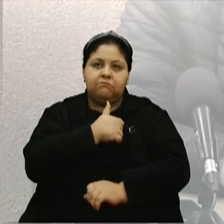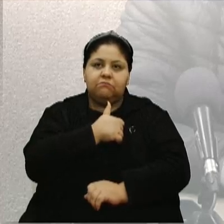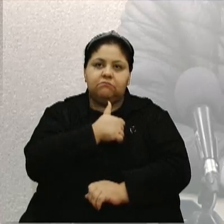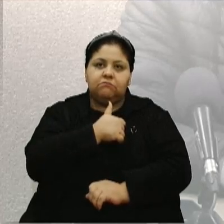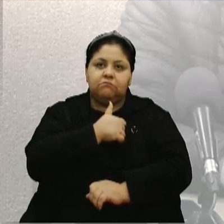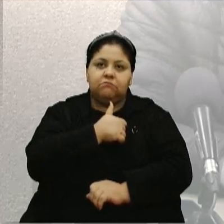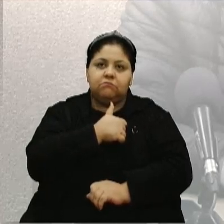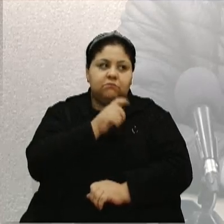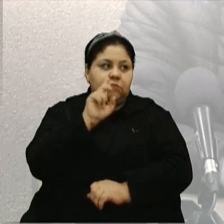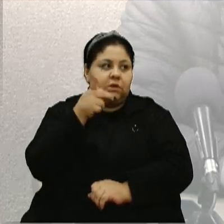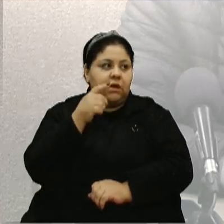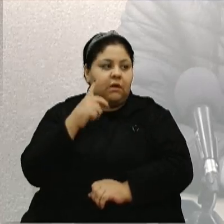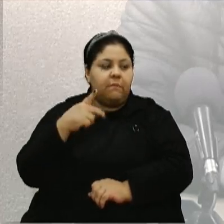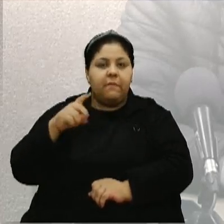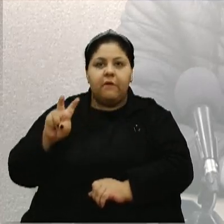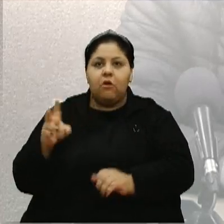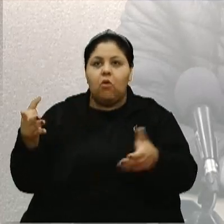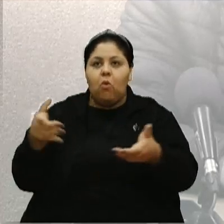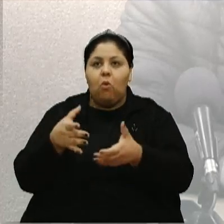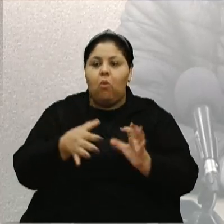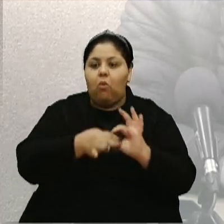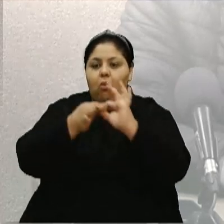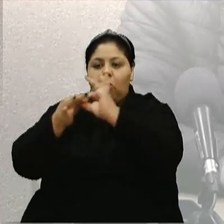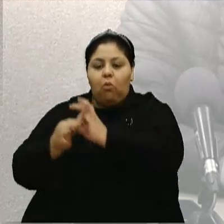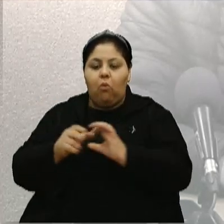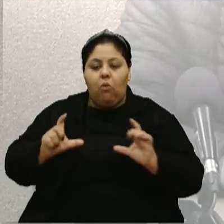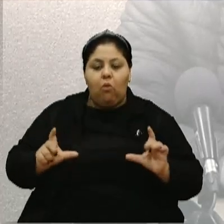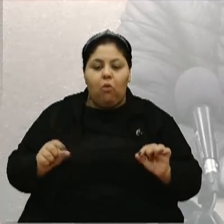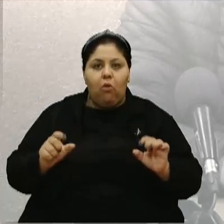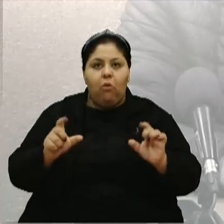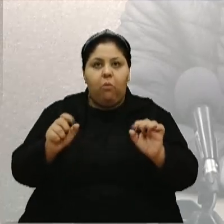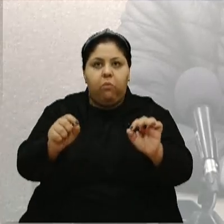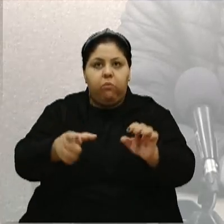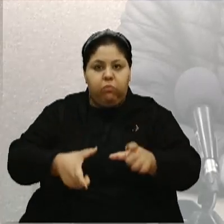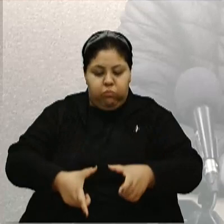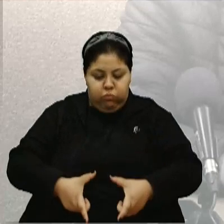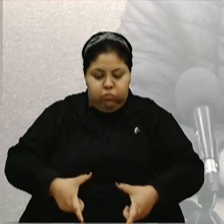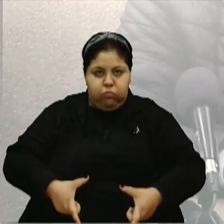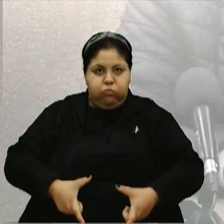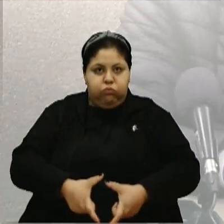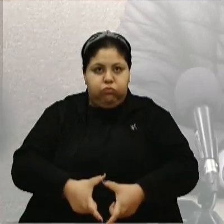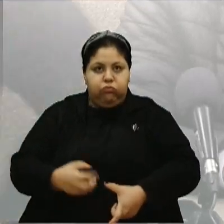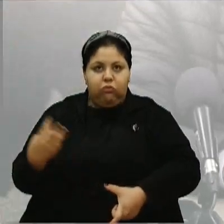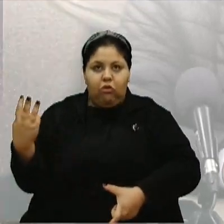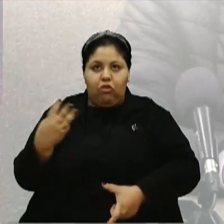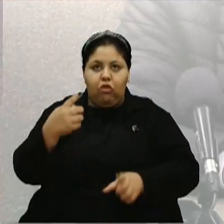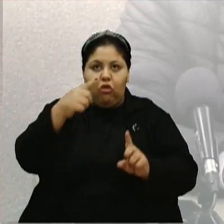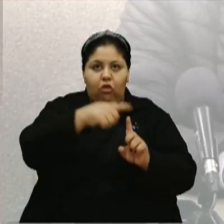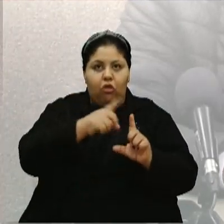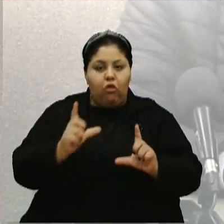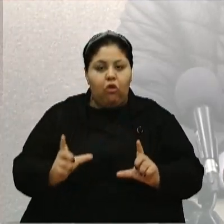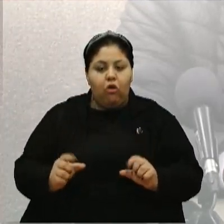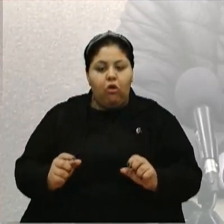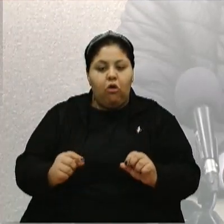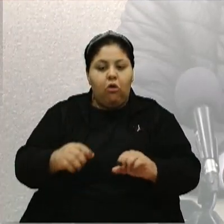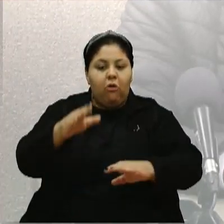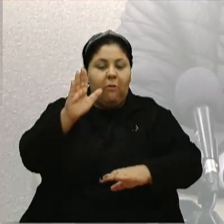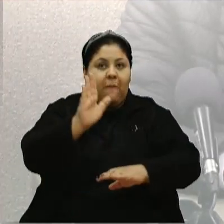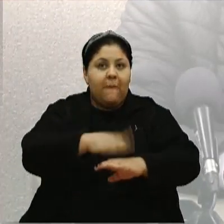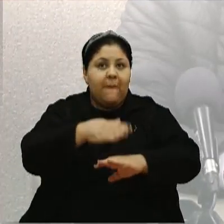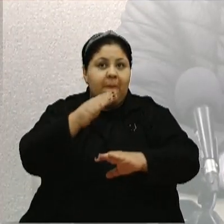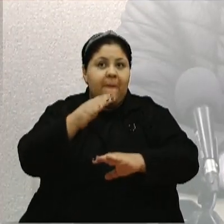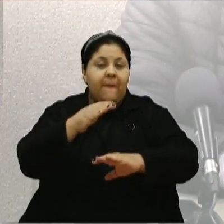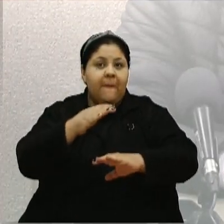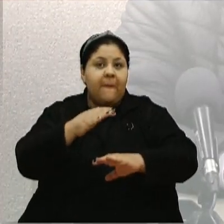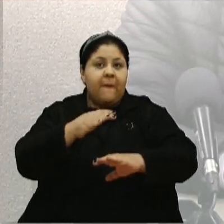O HPV hoje está ligado ao câncer de colo de útero e é o terceiro tipo de câncer mais incidente